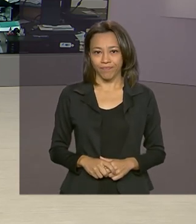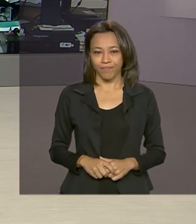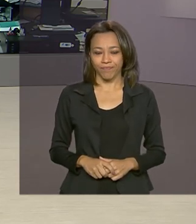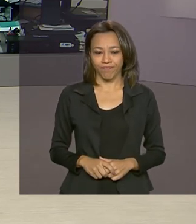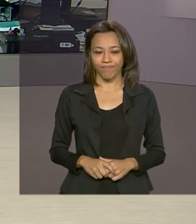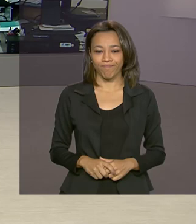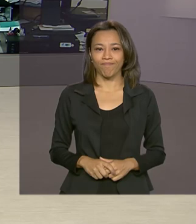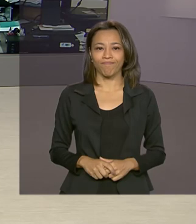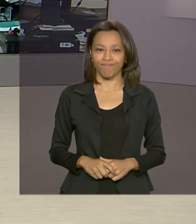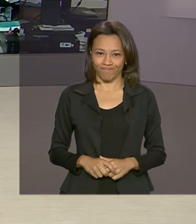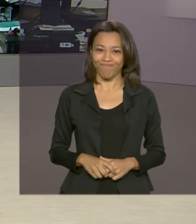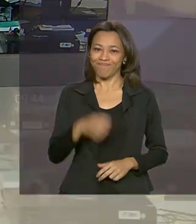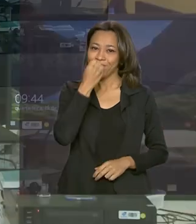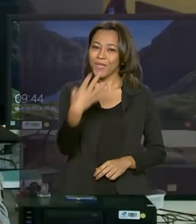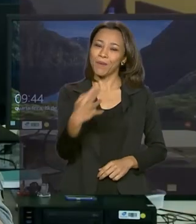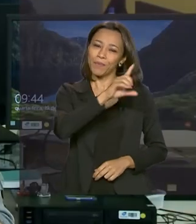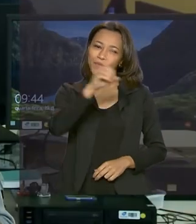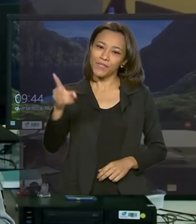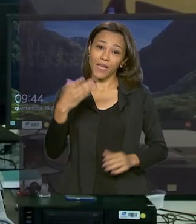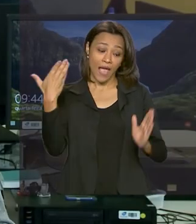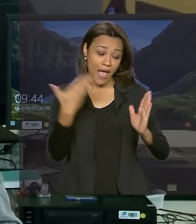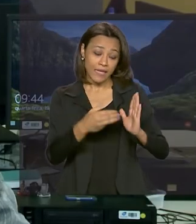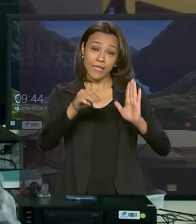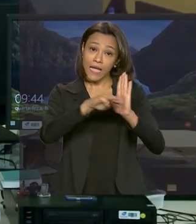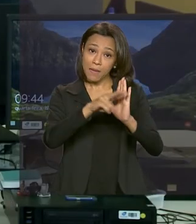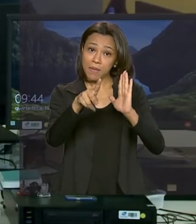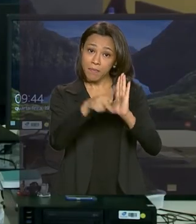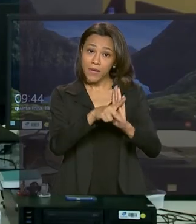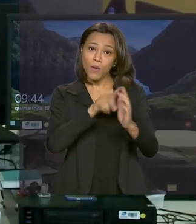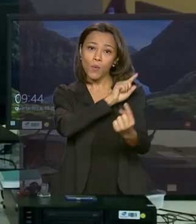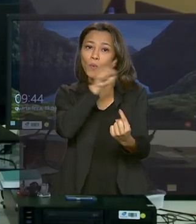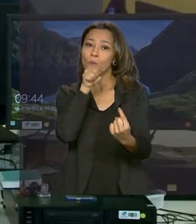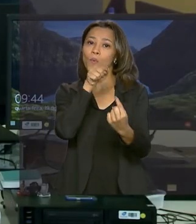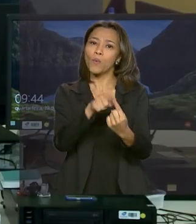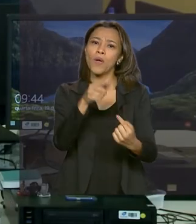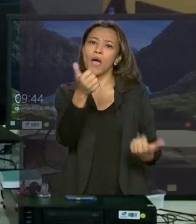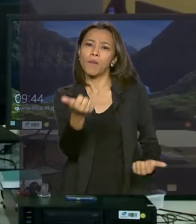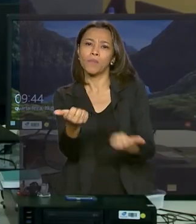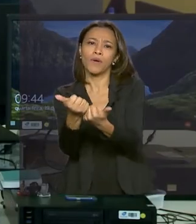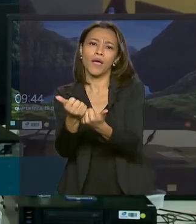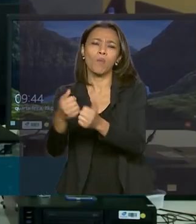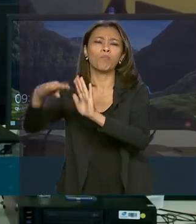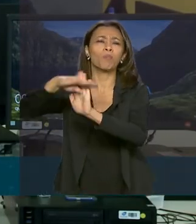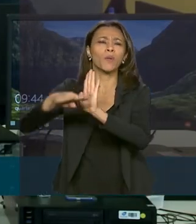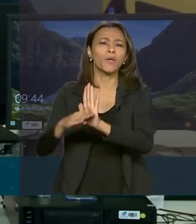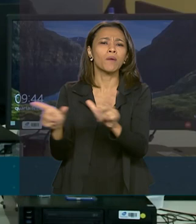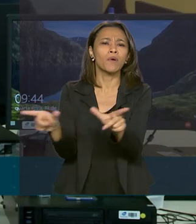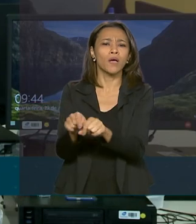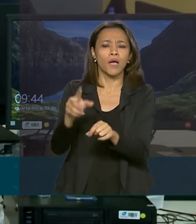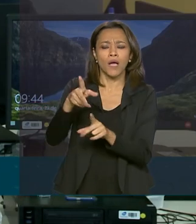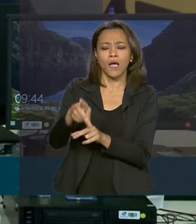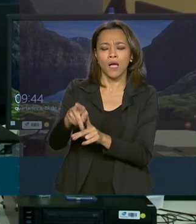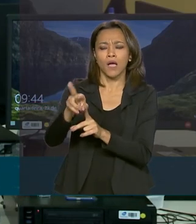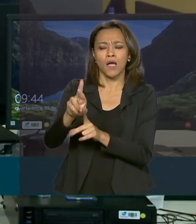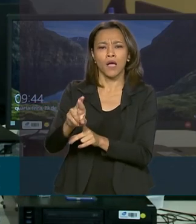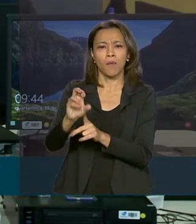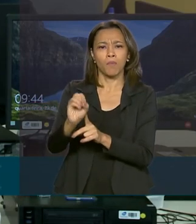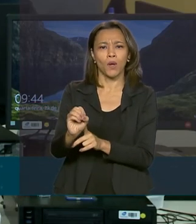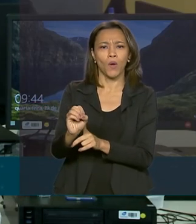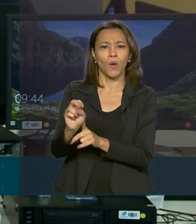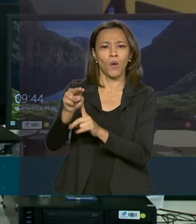Bom dia, Renata. Bom, essas medidas provisórias vêm para reforçar a ação do PRONAMP, que é o Programa Nacional de Apoio às